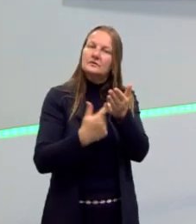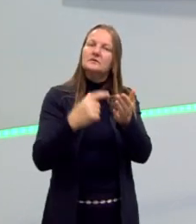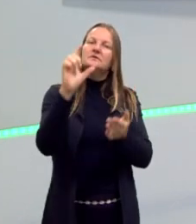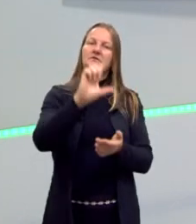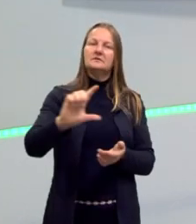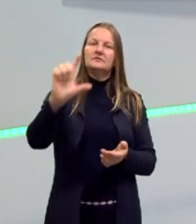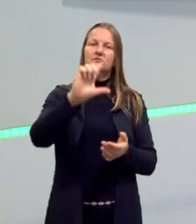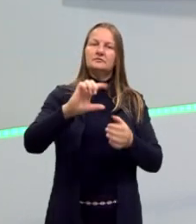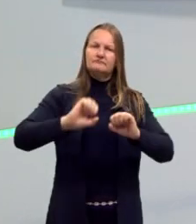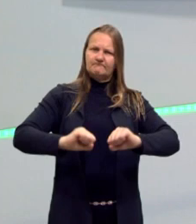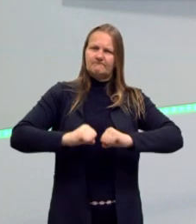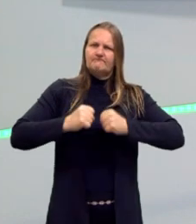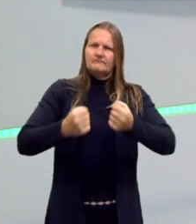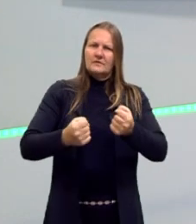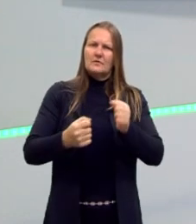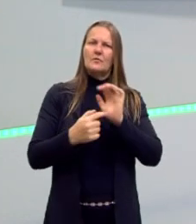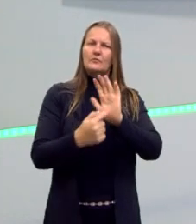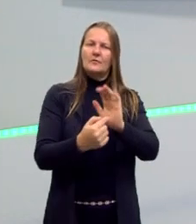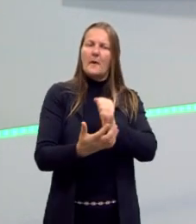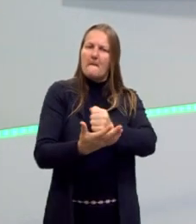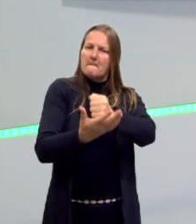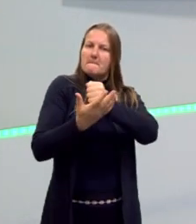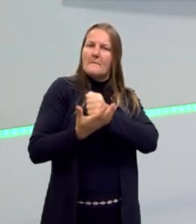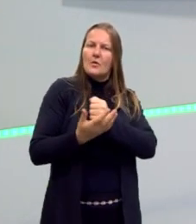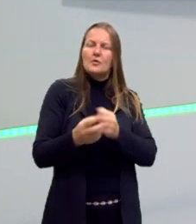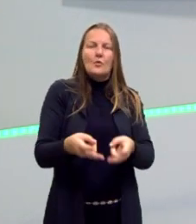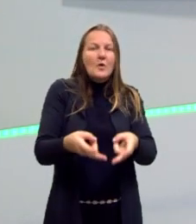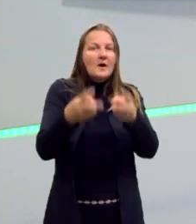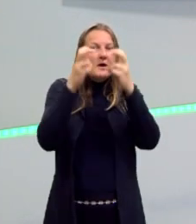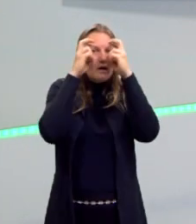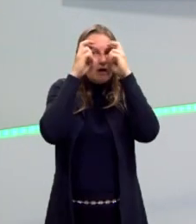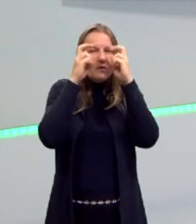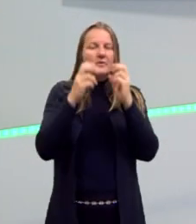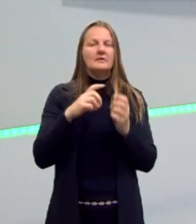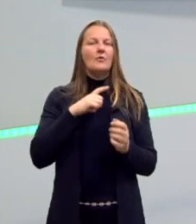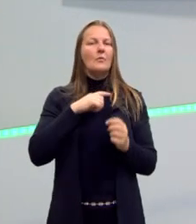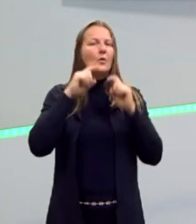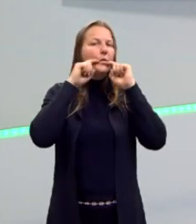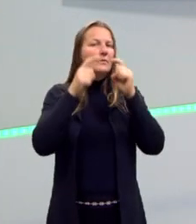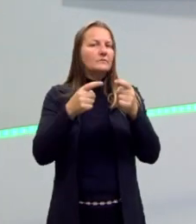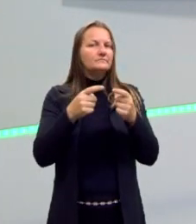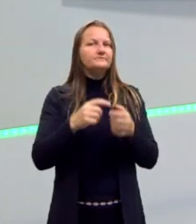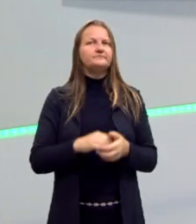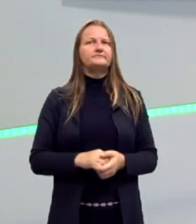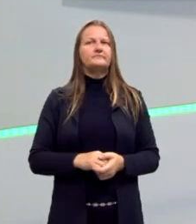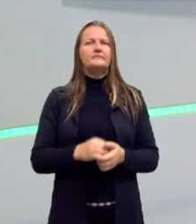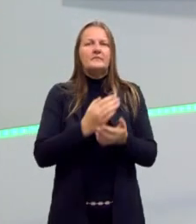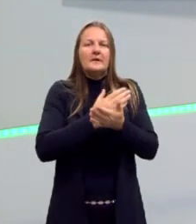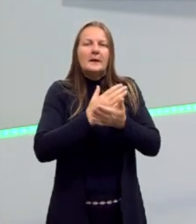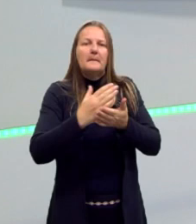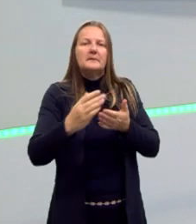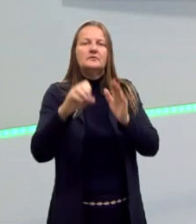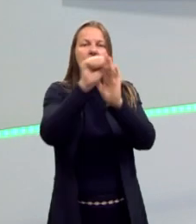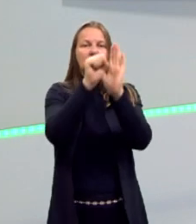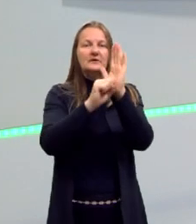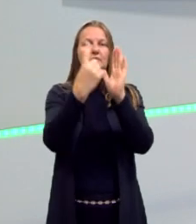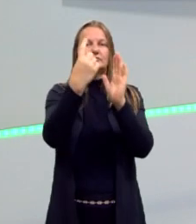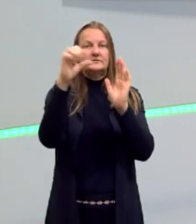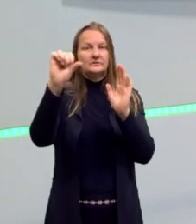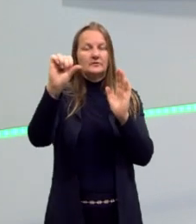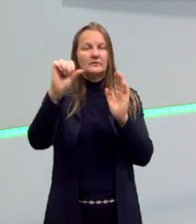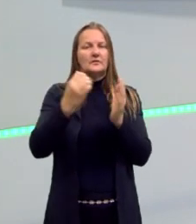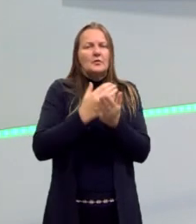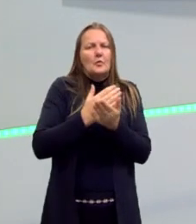vem com força para nos auxiliar a reconhecer essas denúncias. Então a partir do final do século XIX,